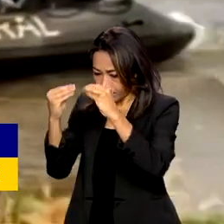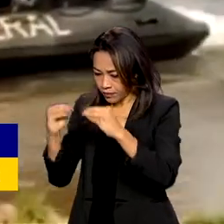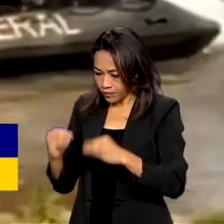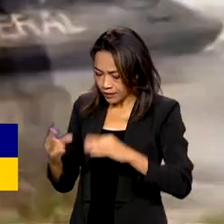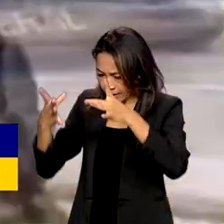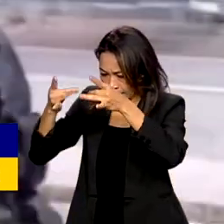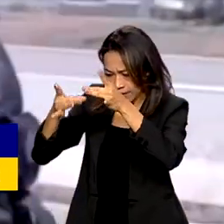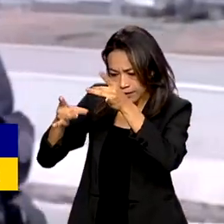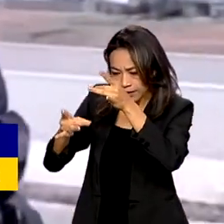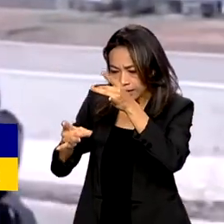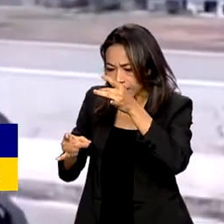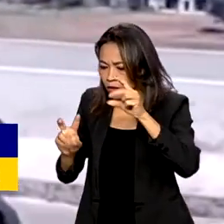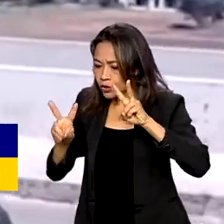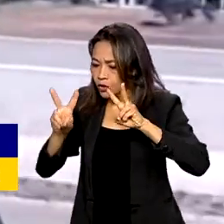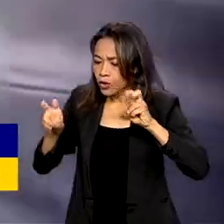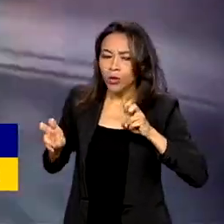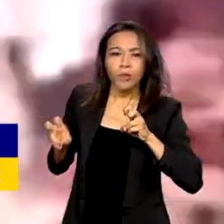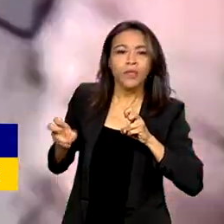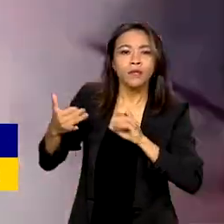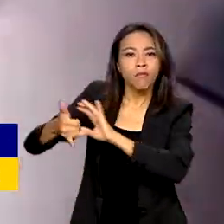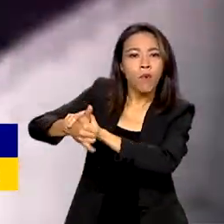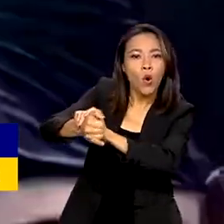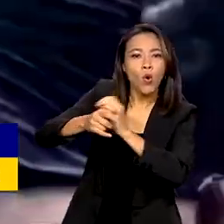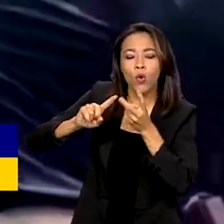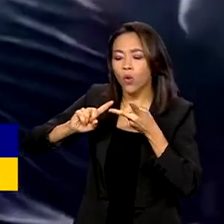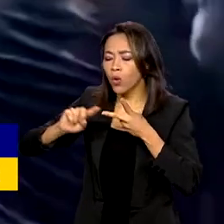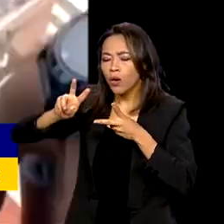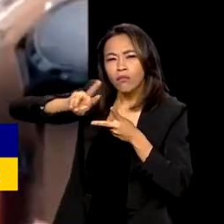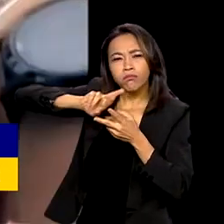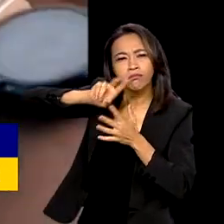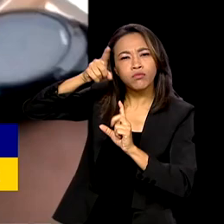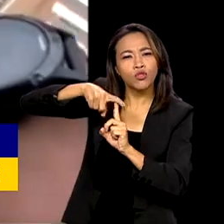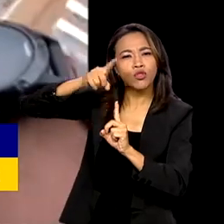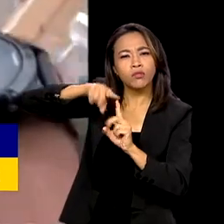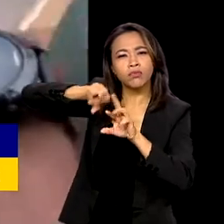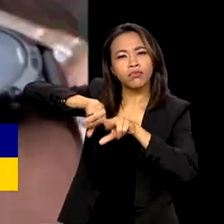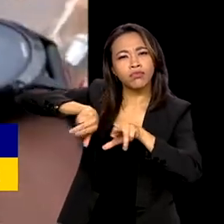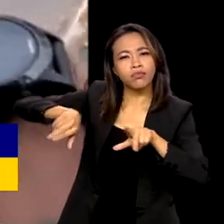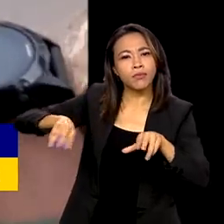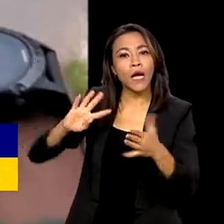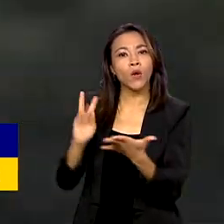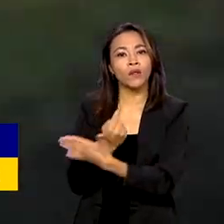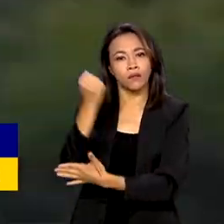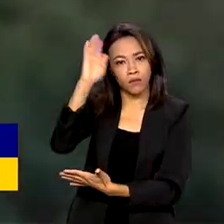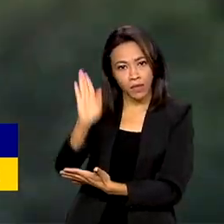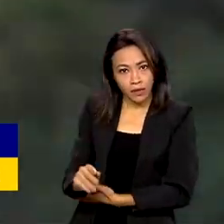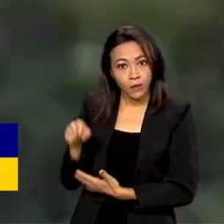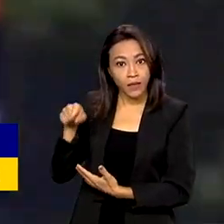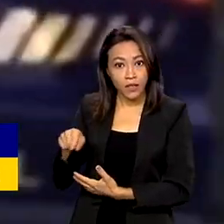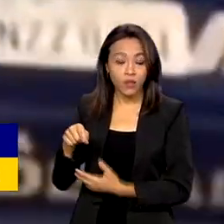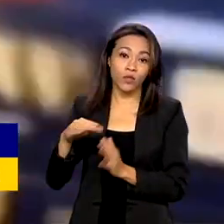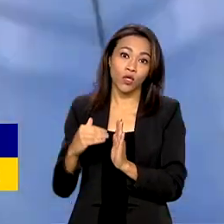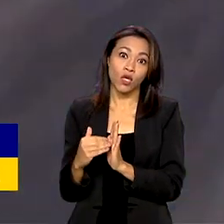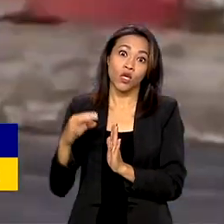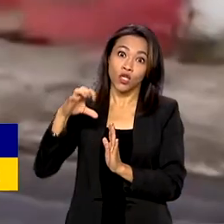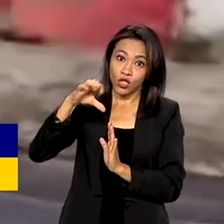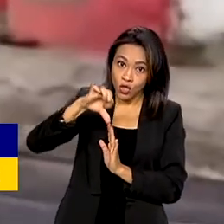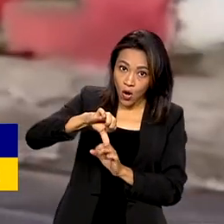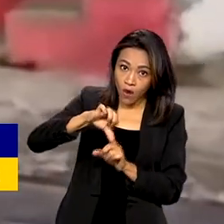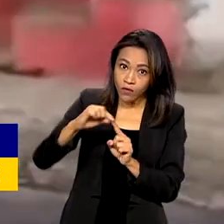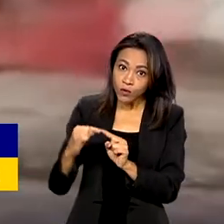detalhes sobre crimes ocorridos no território nacional. Os indicadores vão subir de 9 para 28,